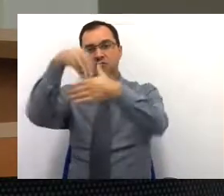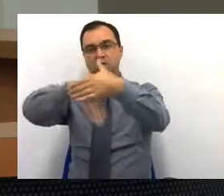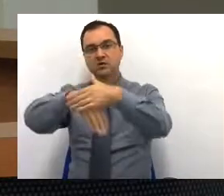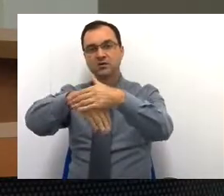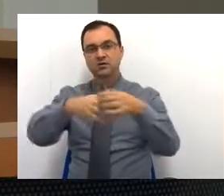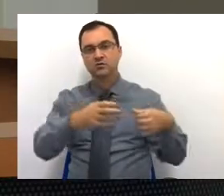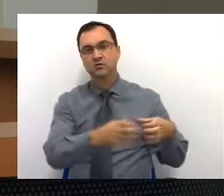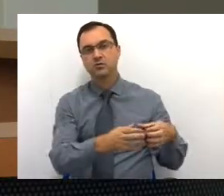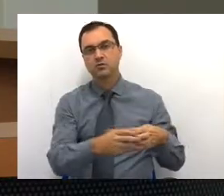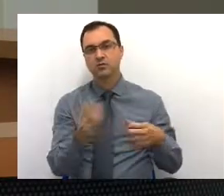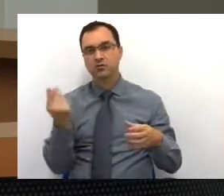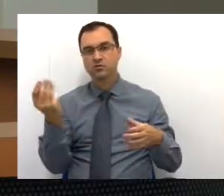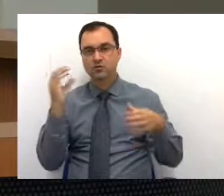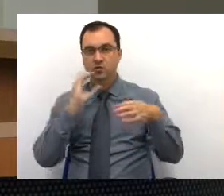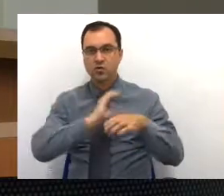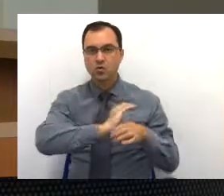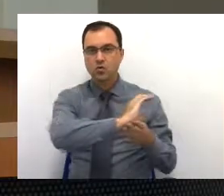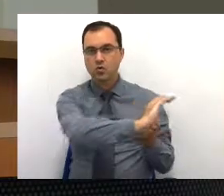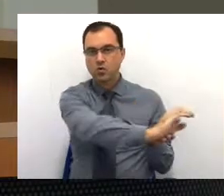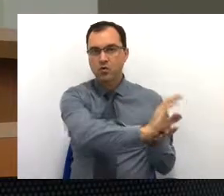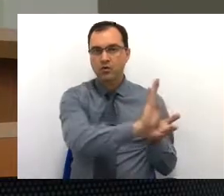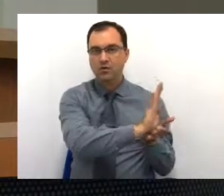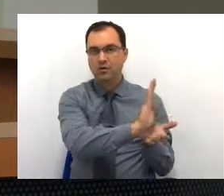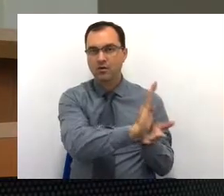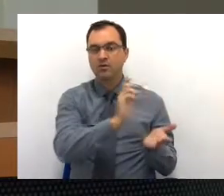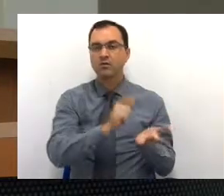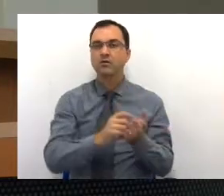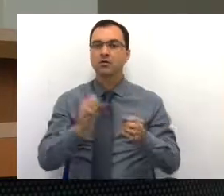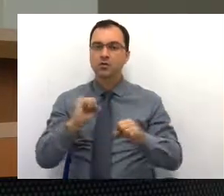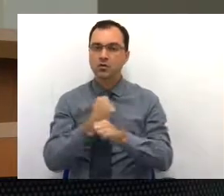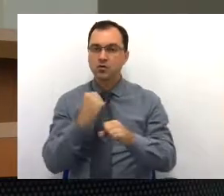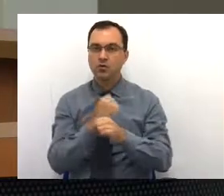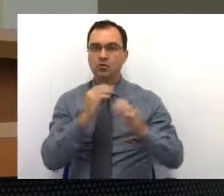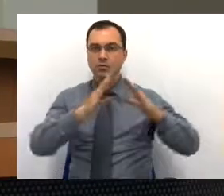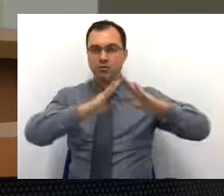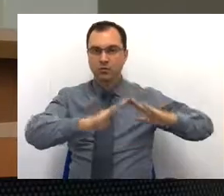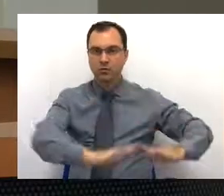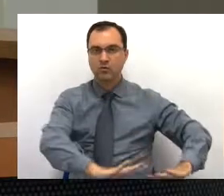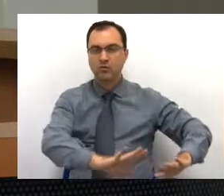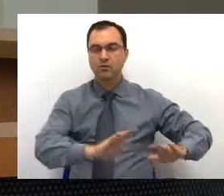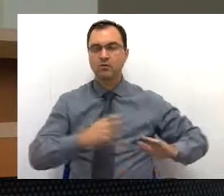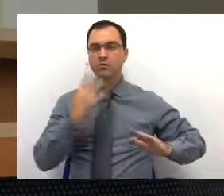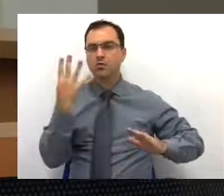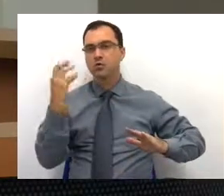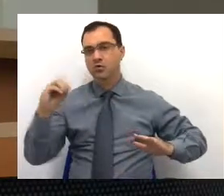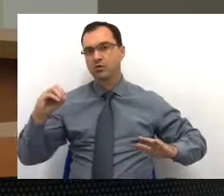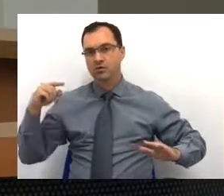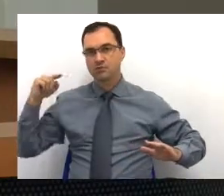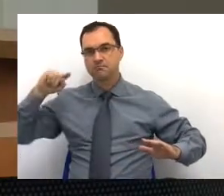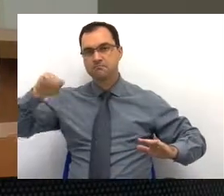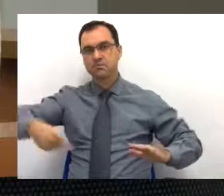Temos um valor de reservado de 925 mil e obras e instalações, uma previsão de 40 milhões.